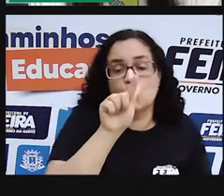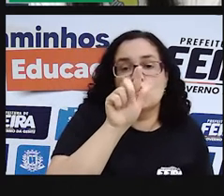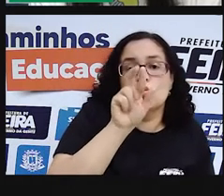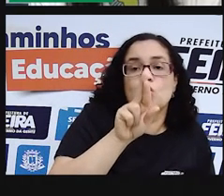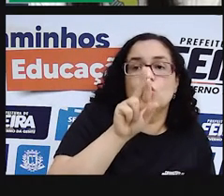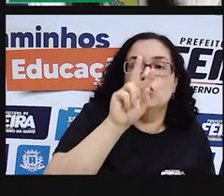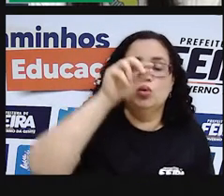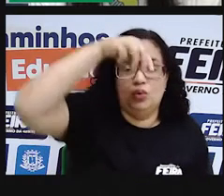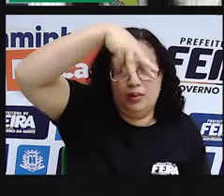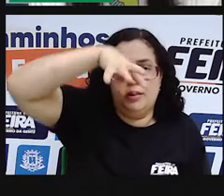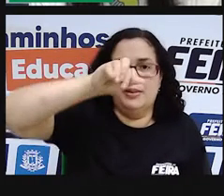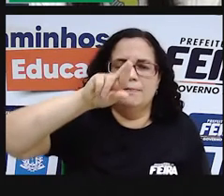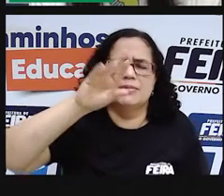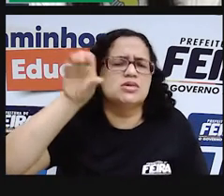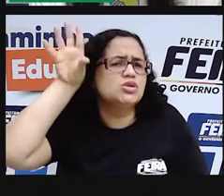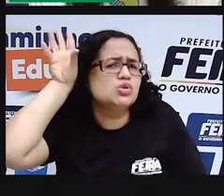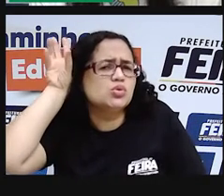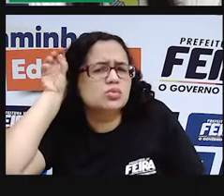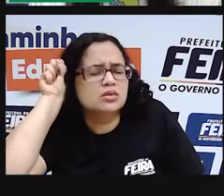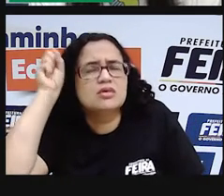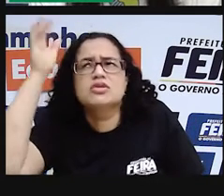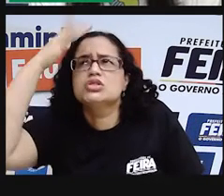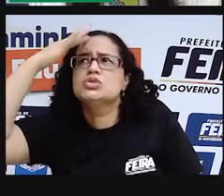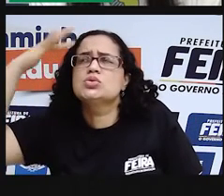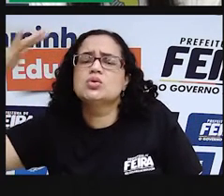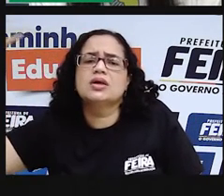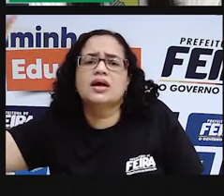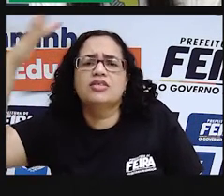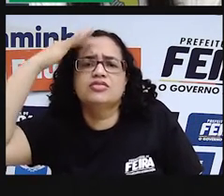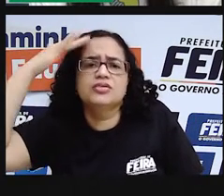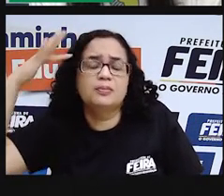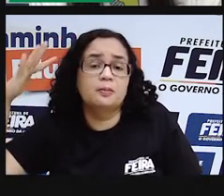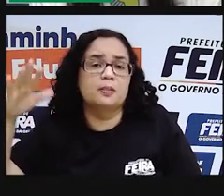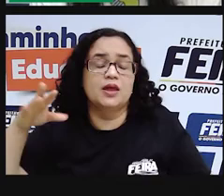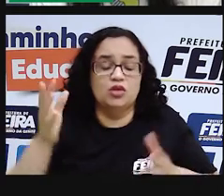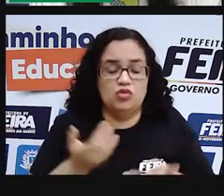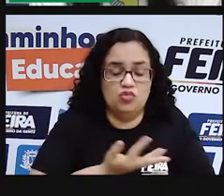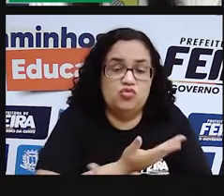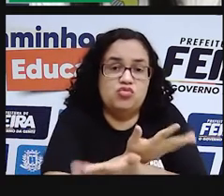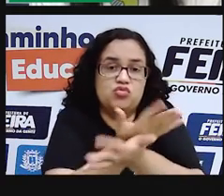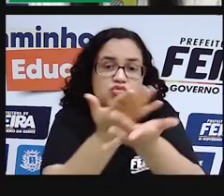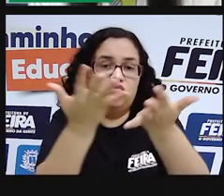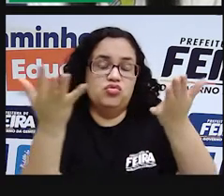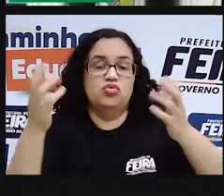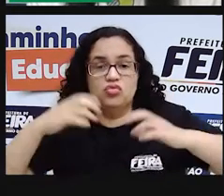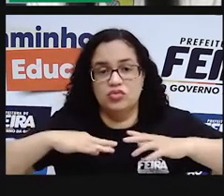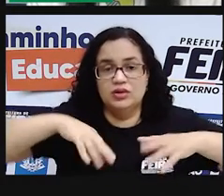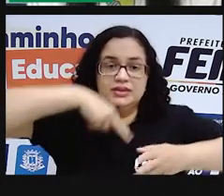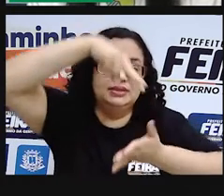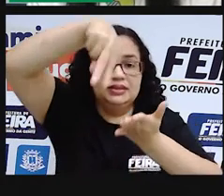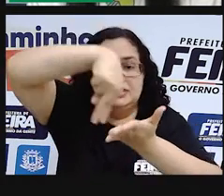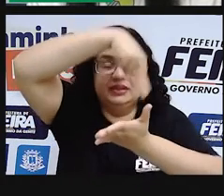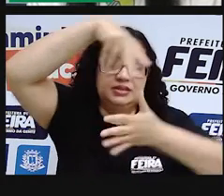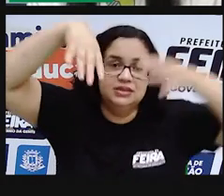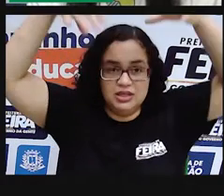escutá-lo, sonhavam junto com ele. Em torno da fogueira faziam a dança da chuva.